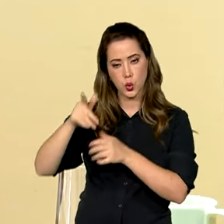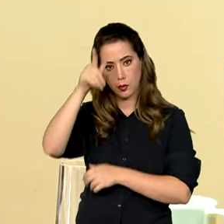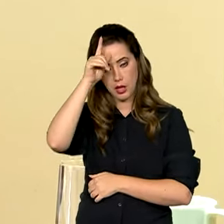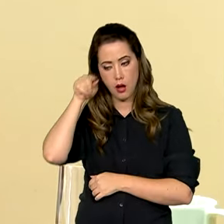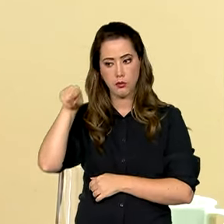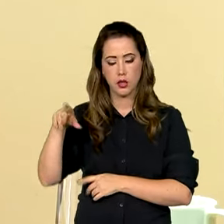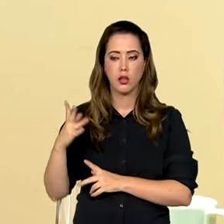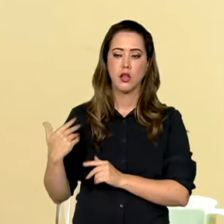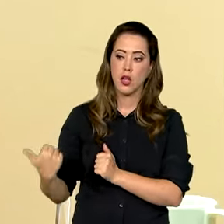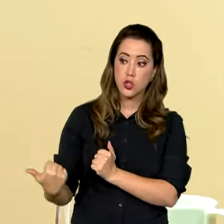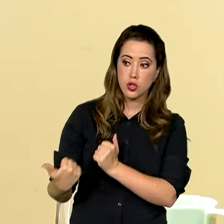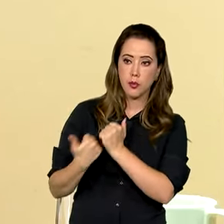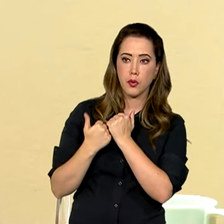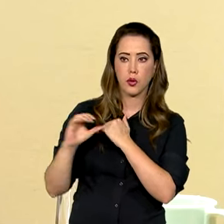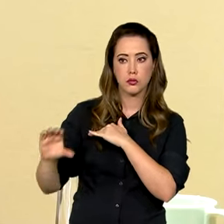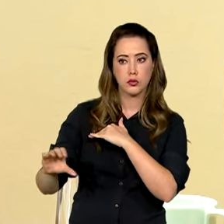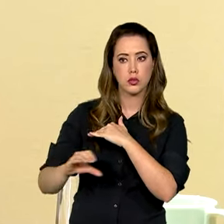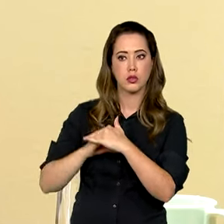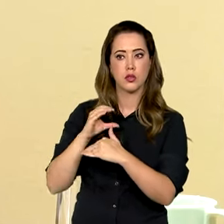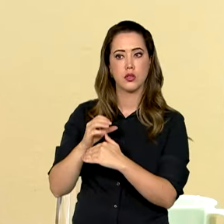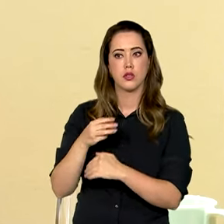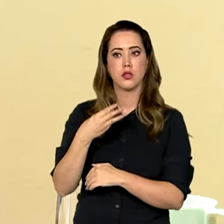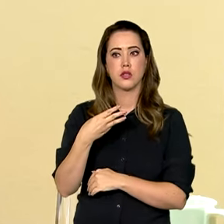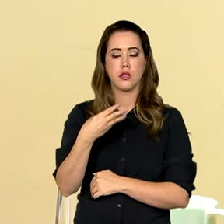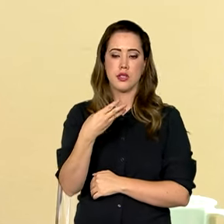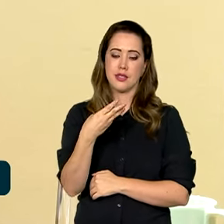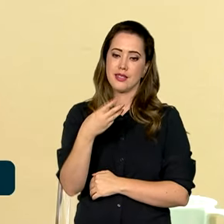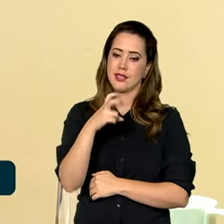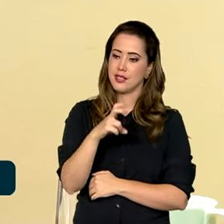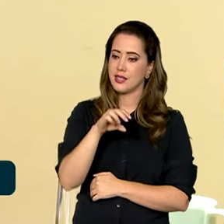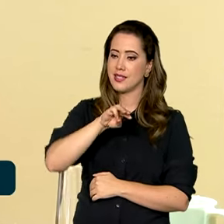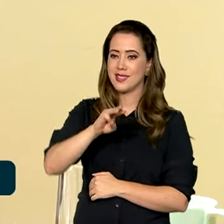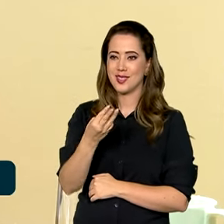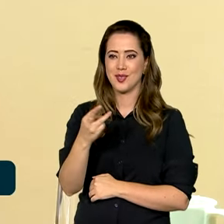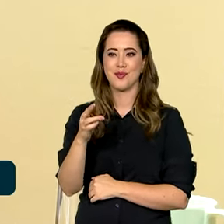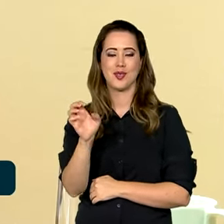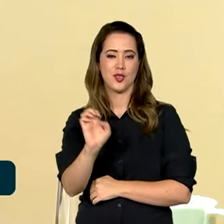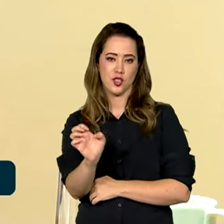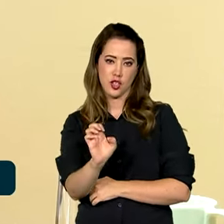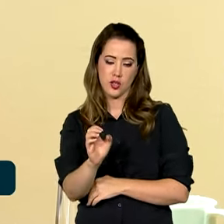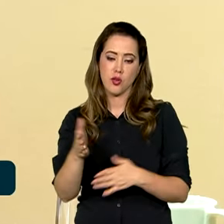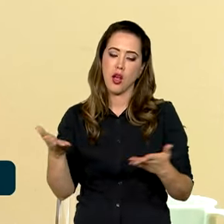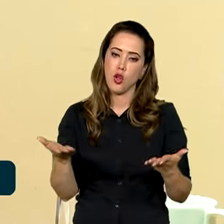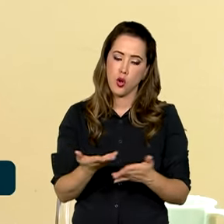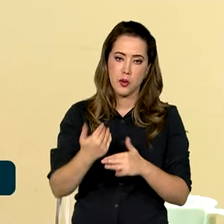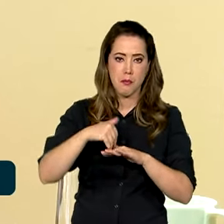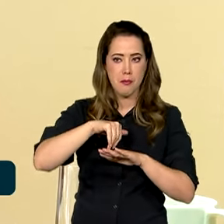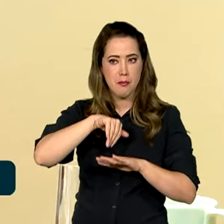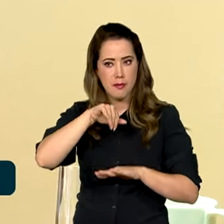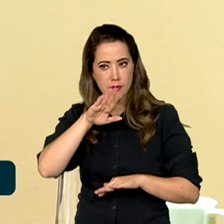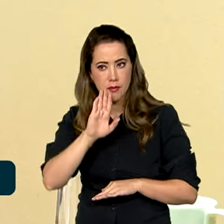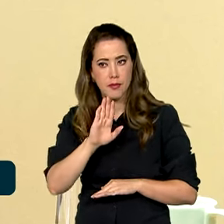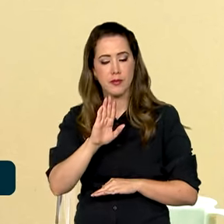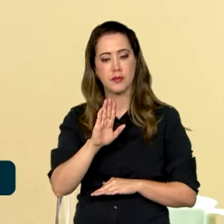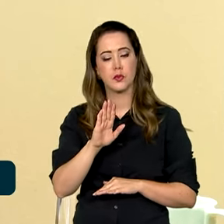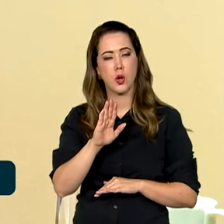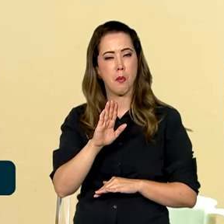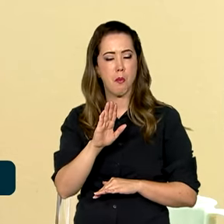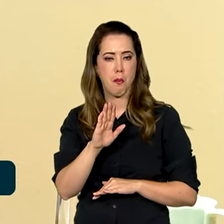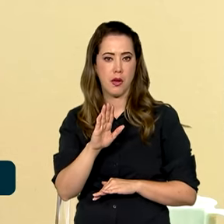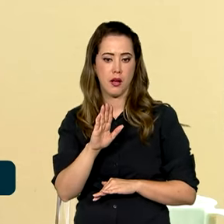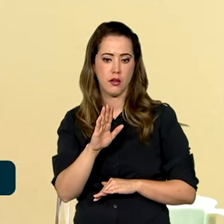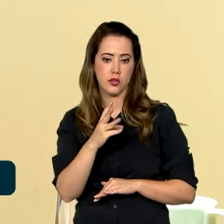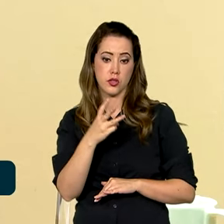tivemos o aporte de 35 milhões de euros. Agora são mais 30